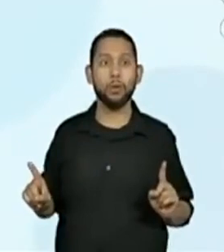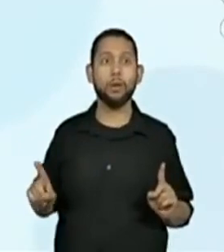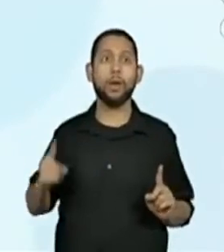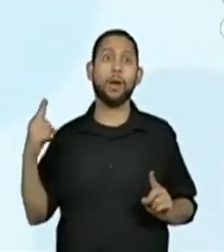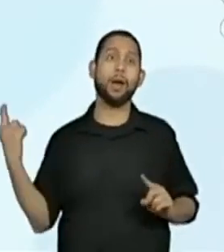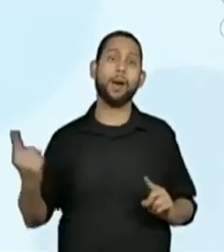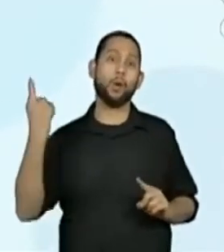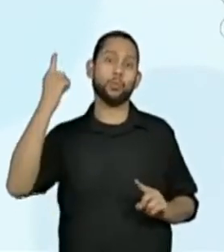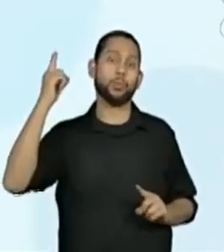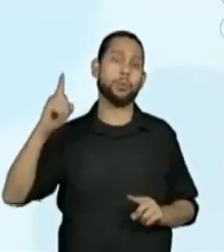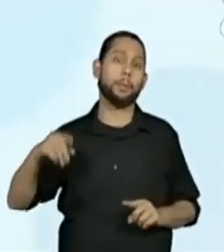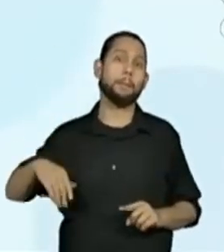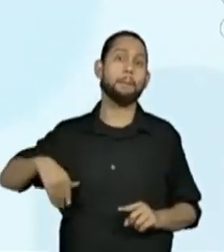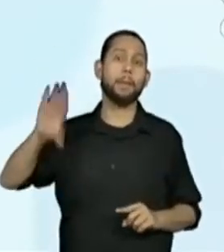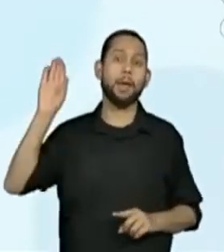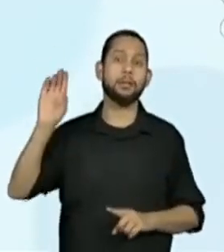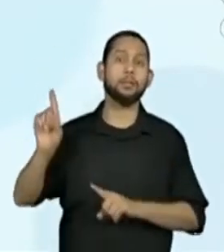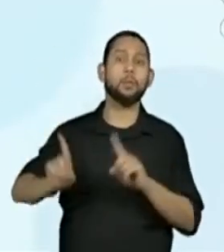alturas. Vamos lá.